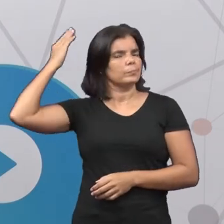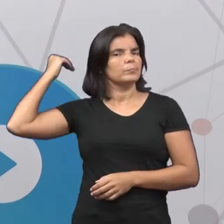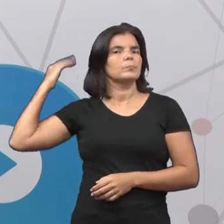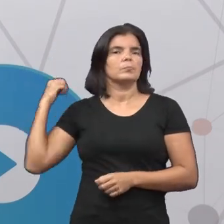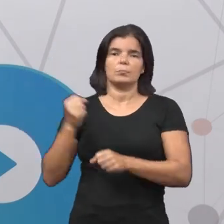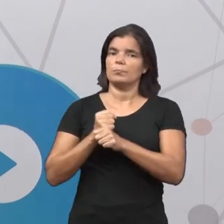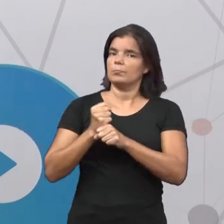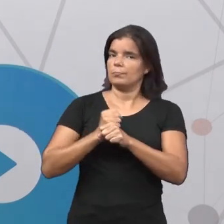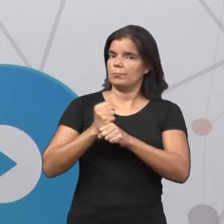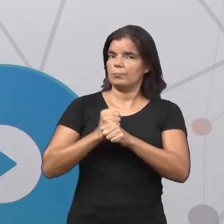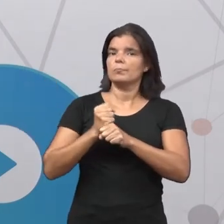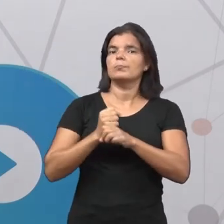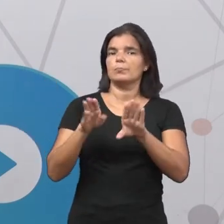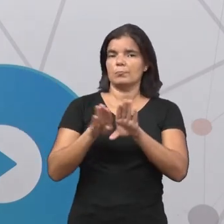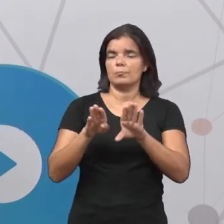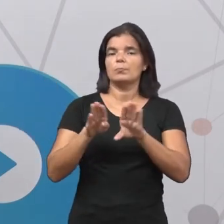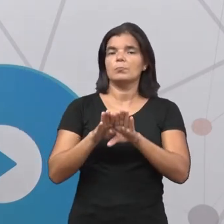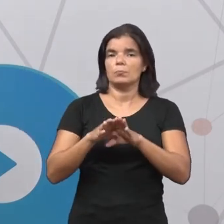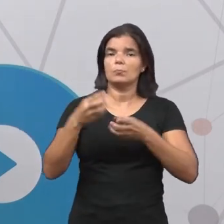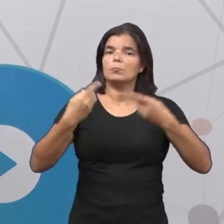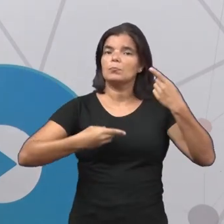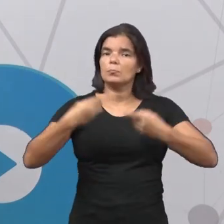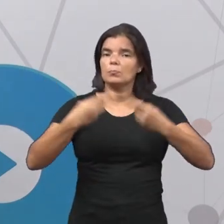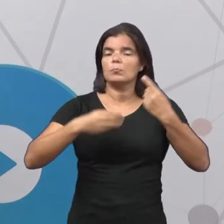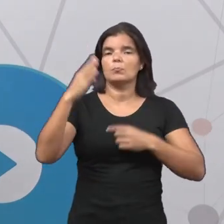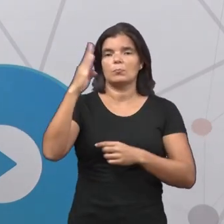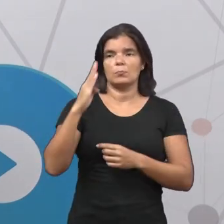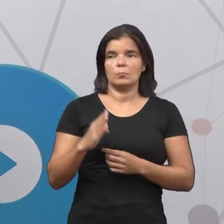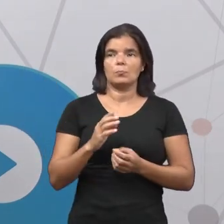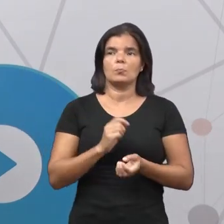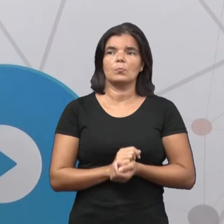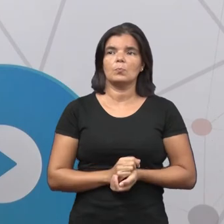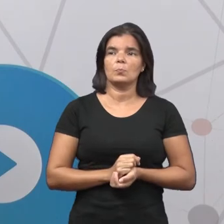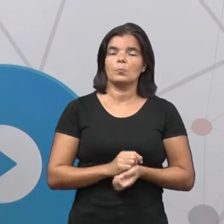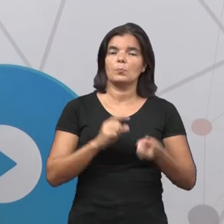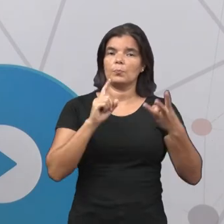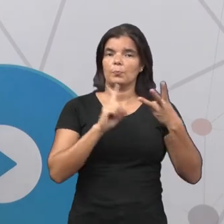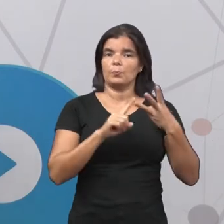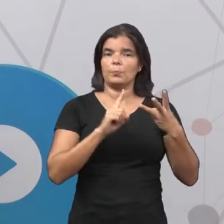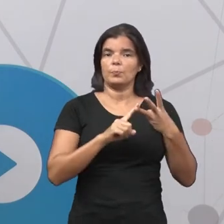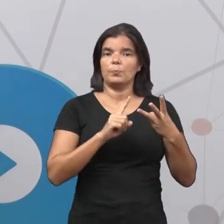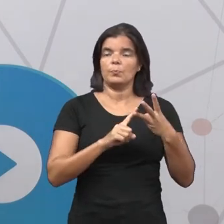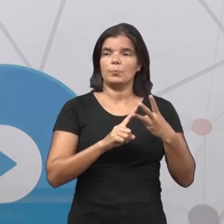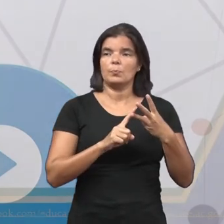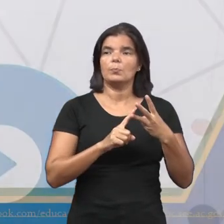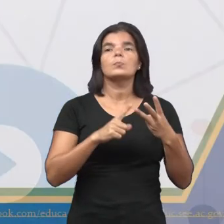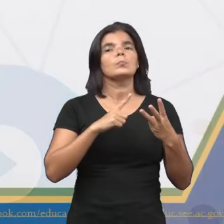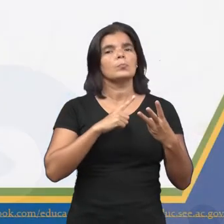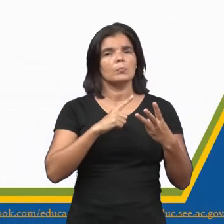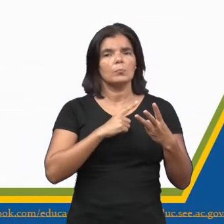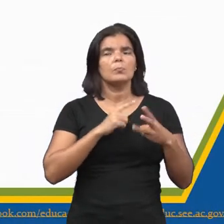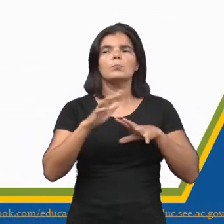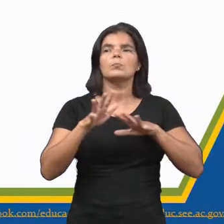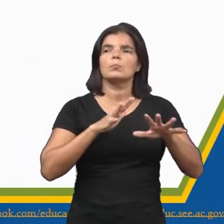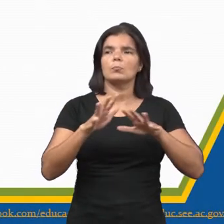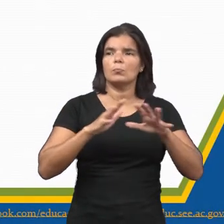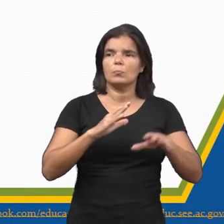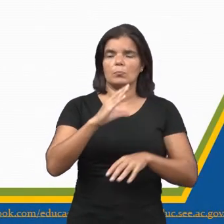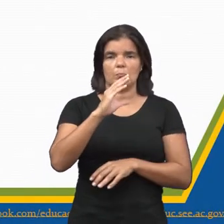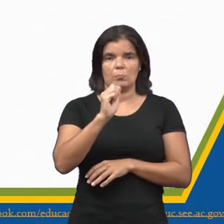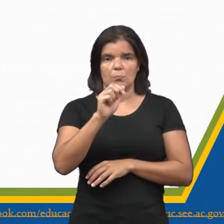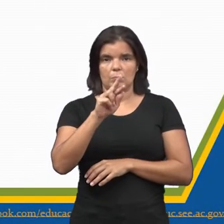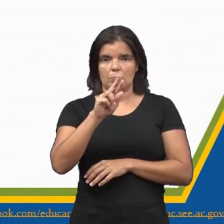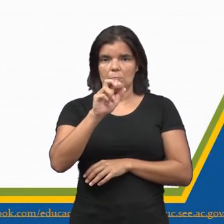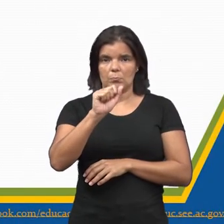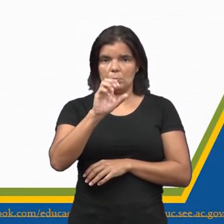em anos anteriores no cenário político brasileiro. Item 3. Nós também tivemos o movimento dos